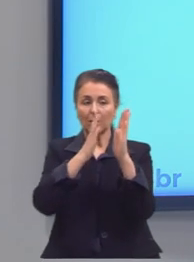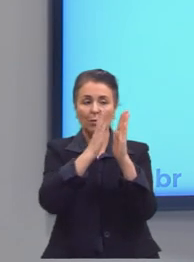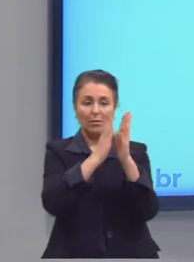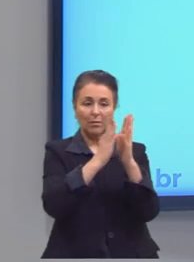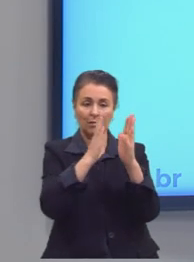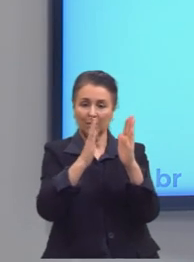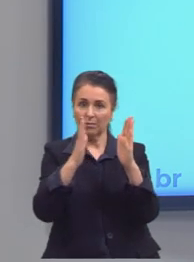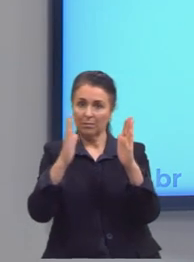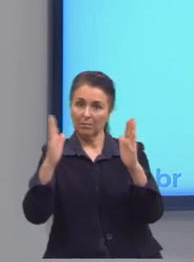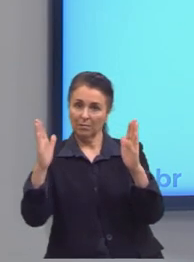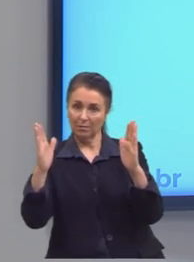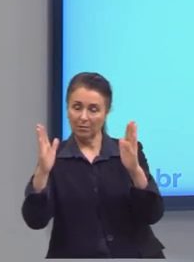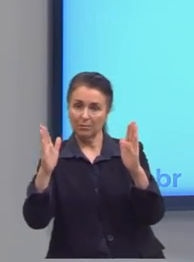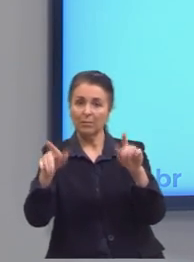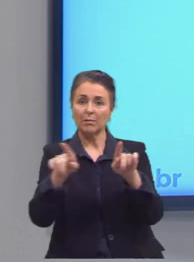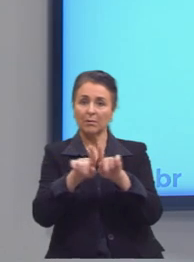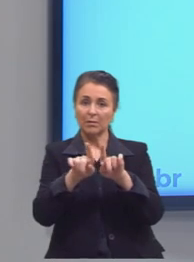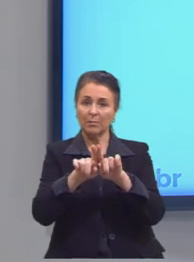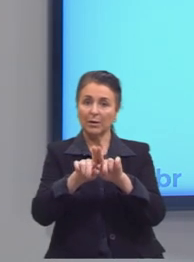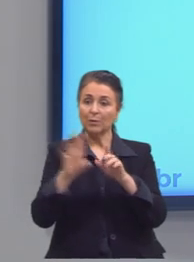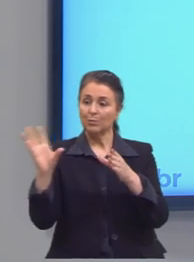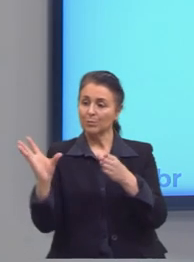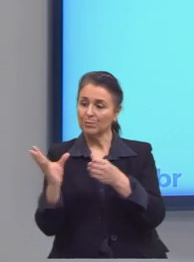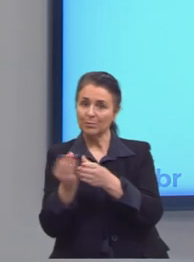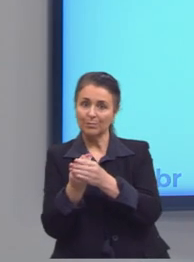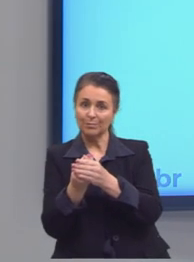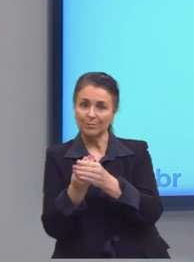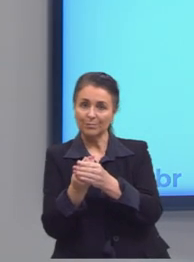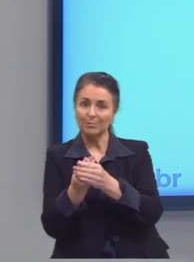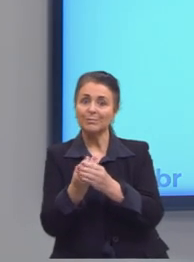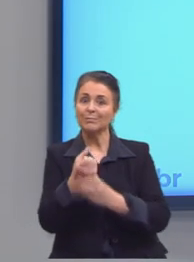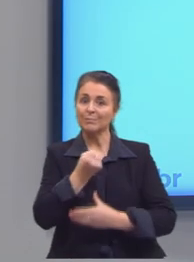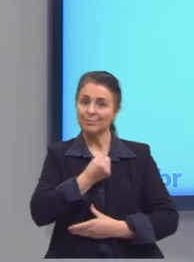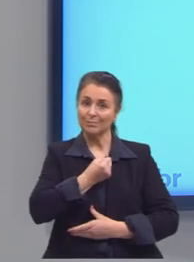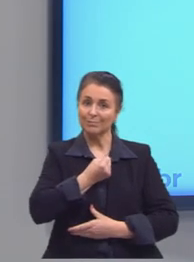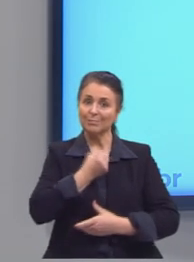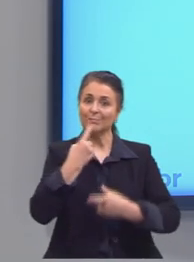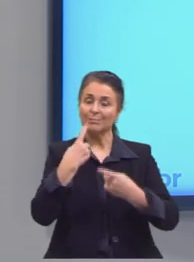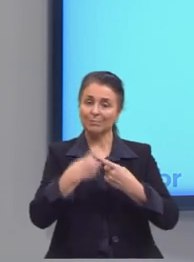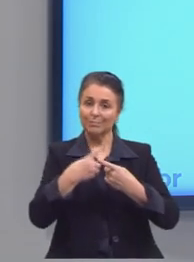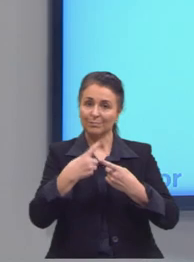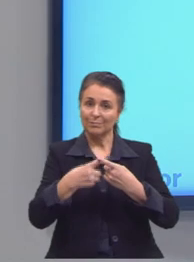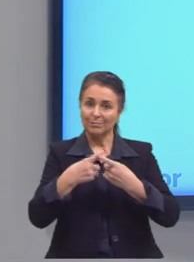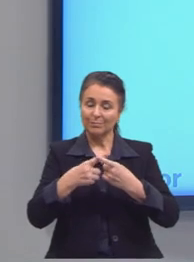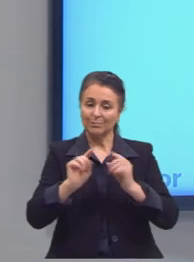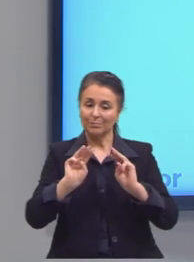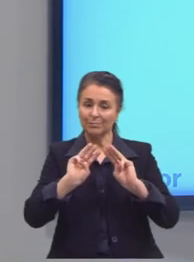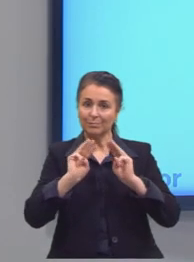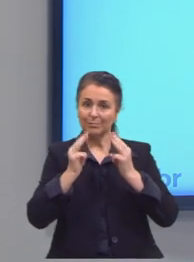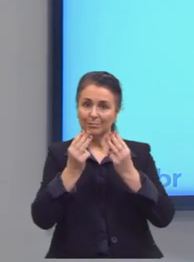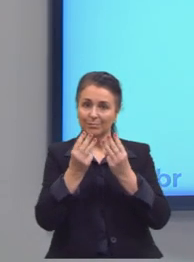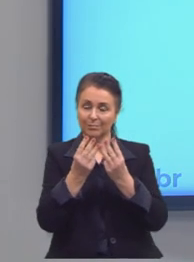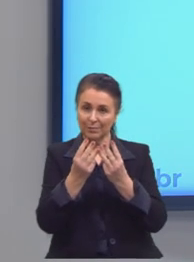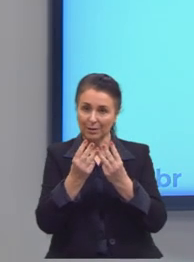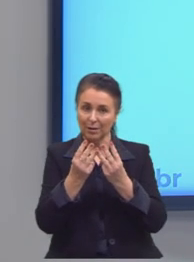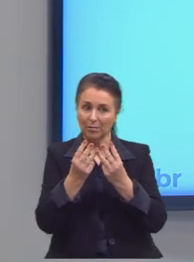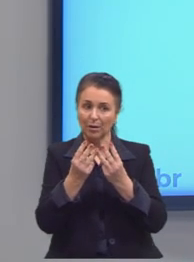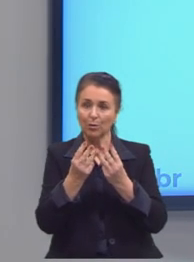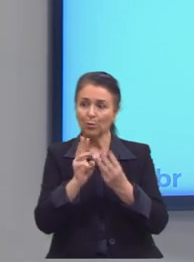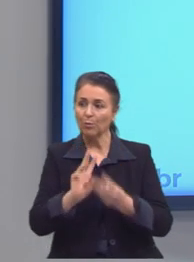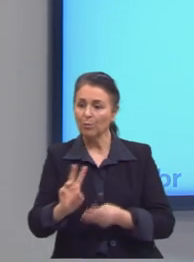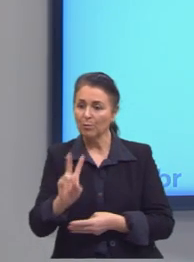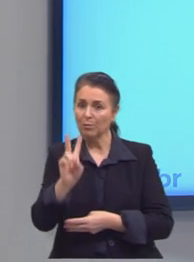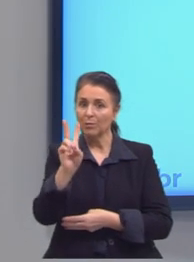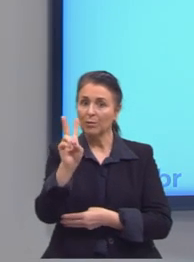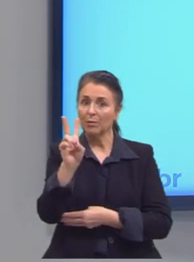nós vimos hoje, mas aqui também entra os conjuntos, né? Os conjuntos numéricos, porque a massa e o custo são